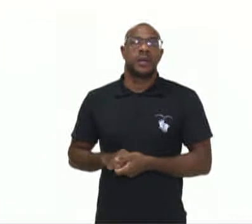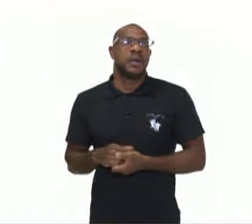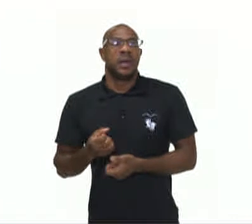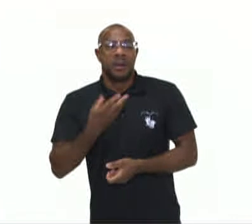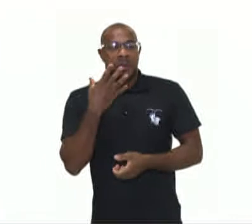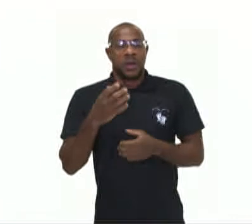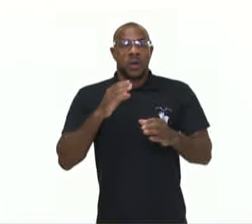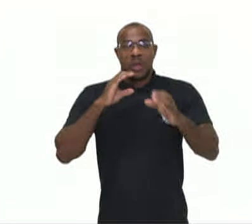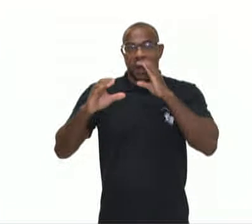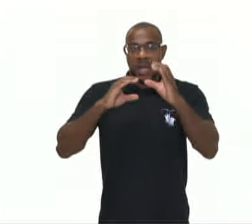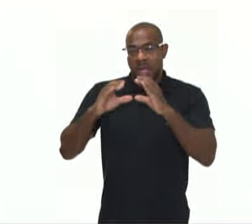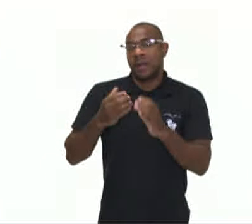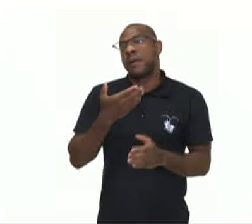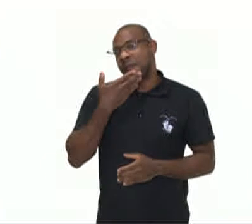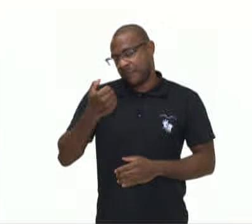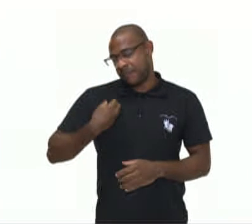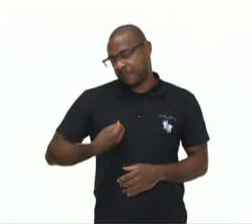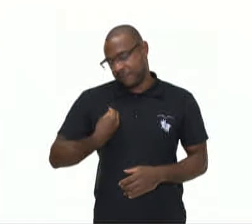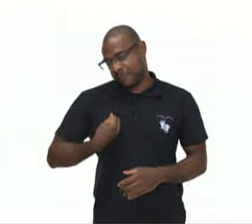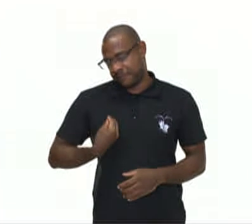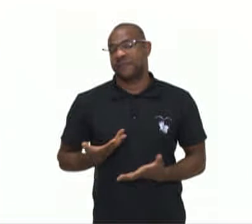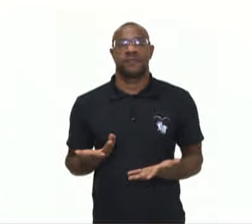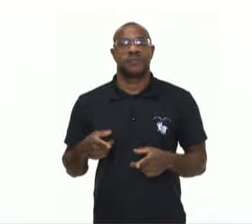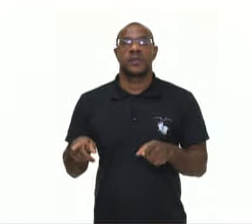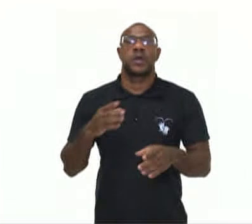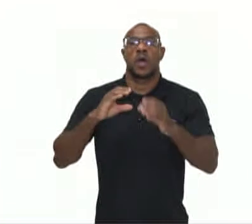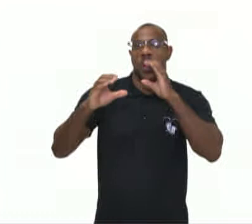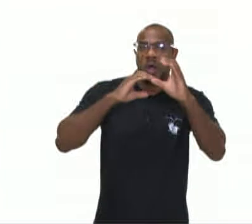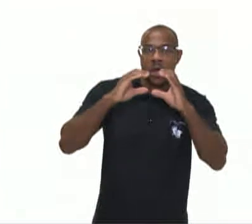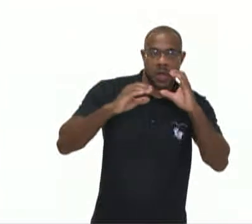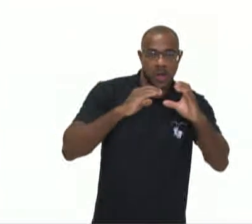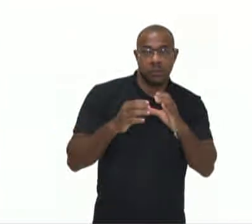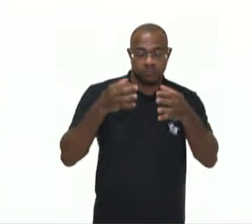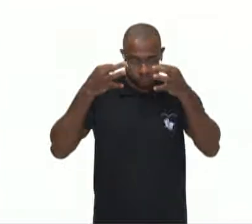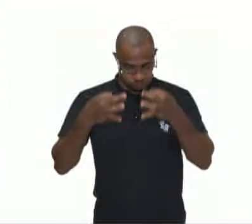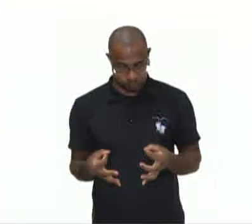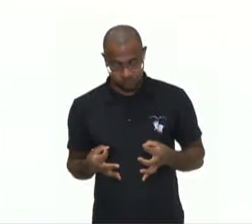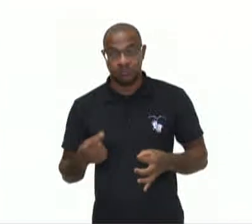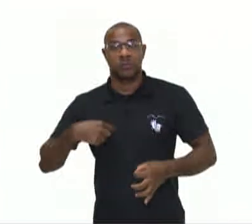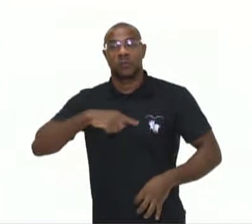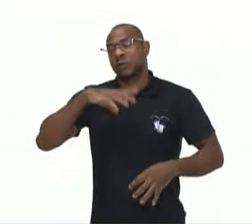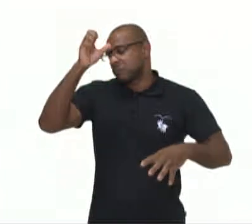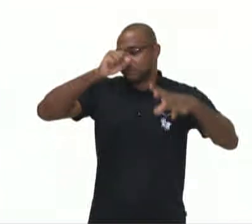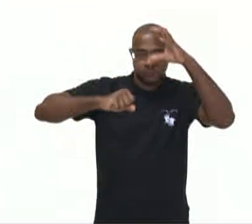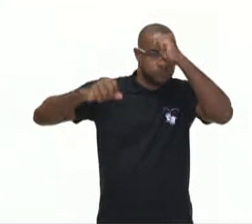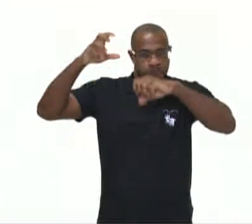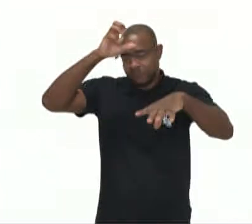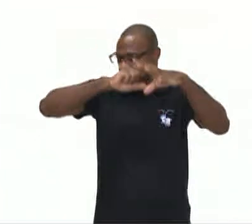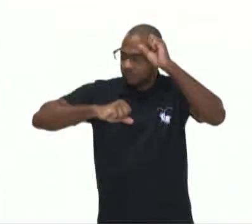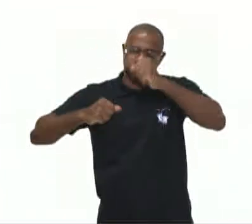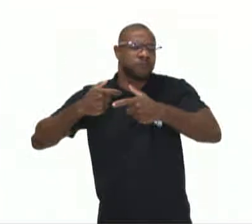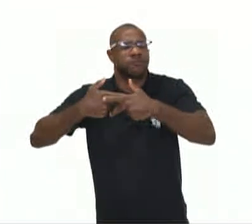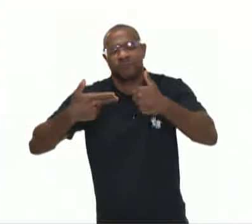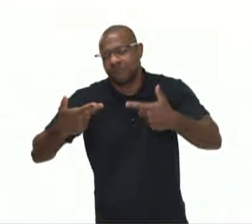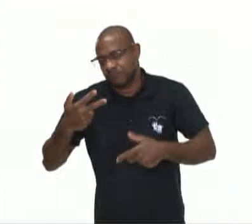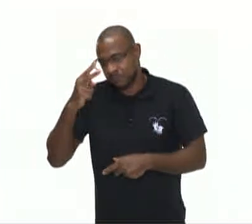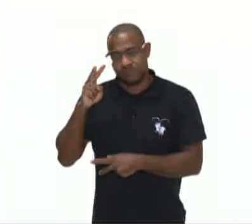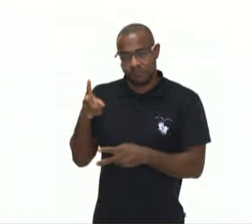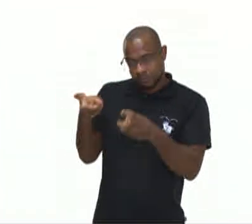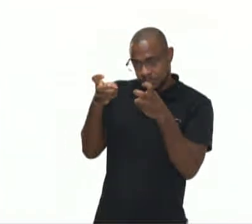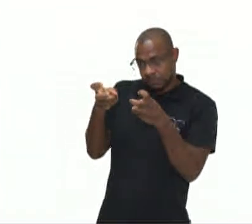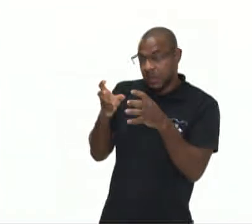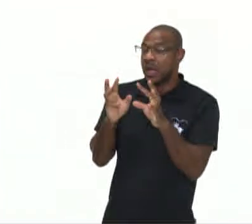uma convivência muito melhor. Quando nos comunicamos adequadamente, aprendemos a escutar atentamente o outro,